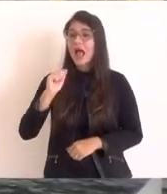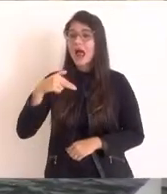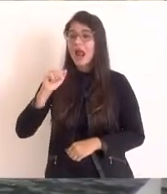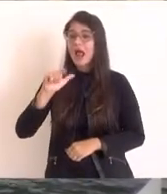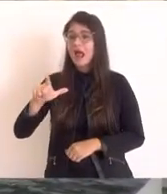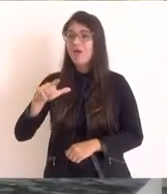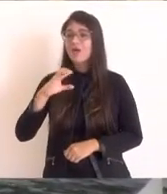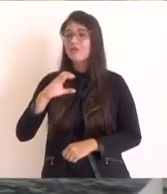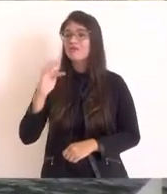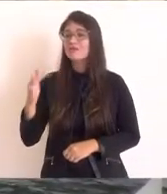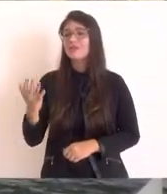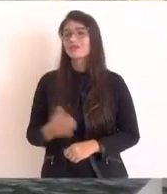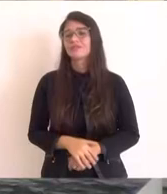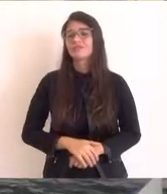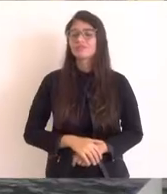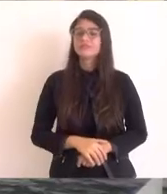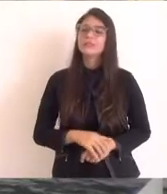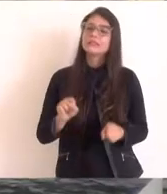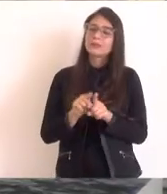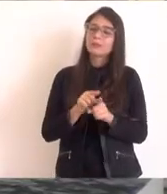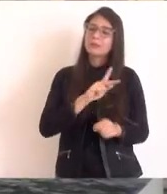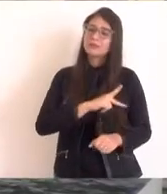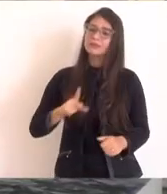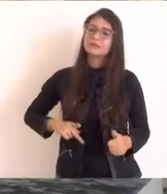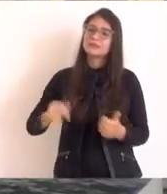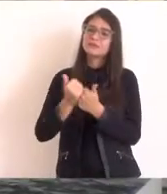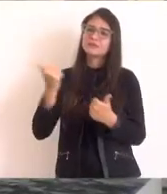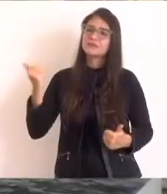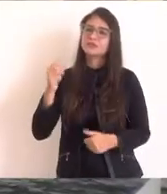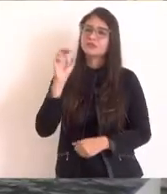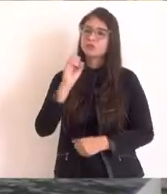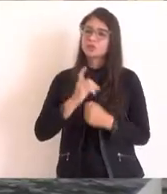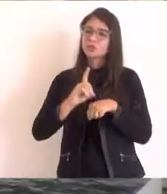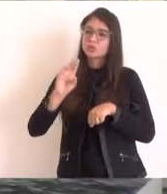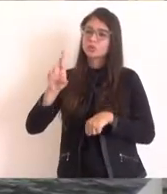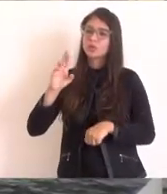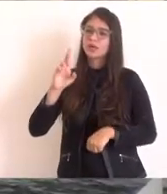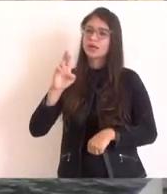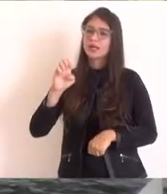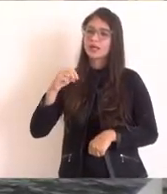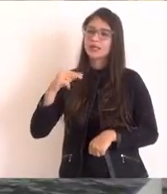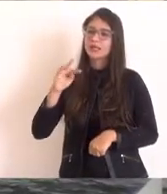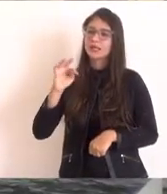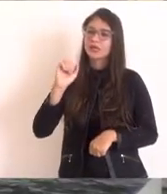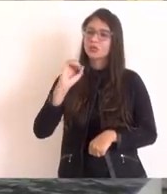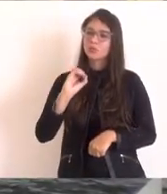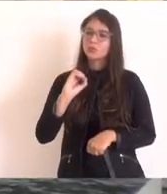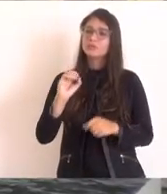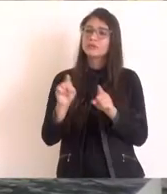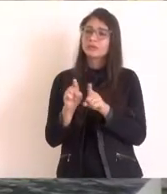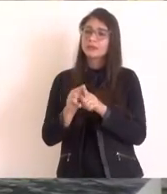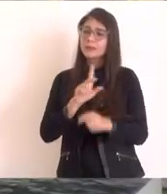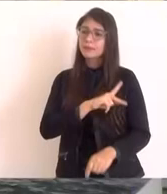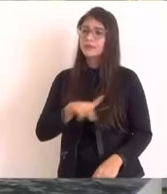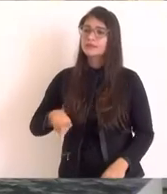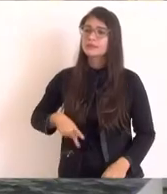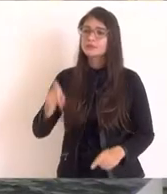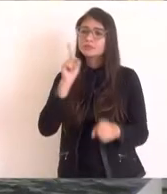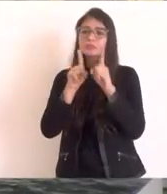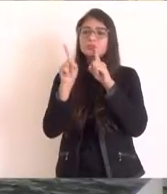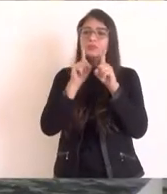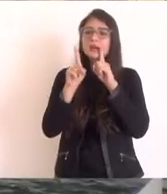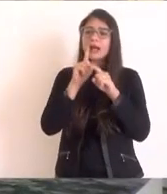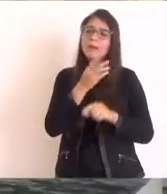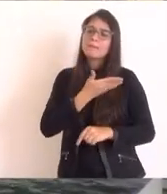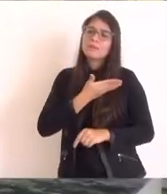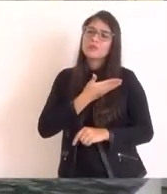Associação Comercial aqui também, do doutor Renato, do seu Renato, e também do presidente de Maricá, nosso querido amigo